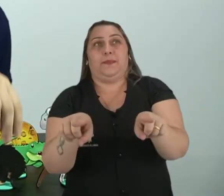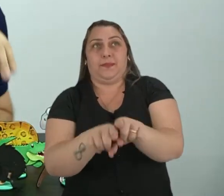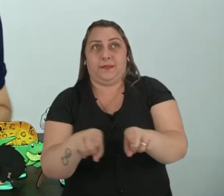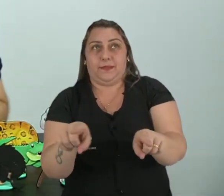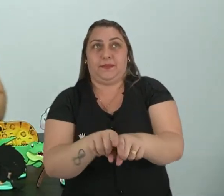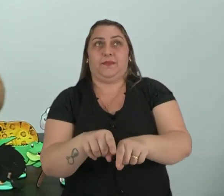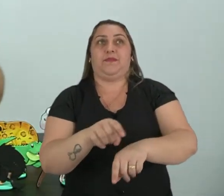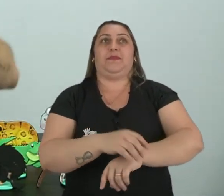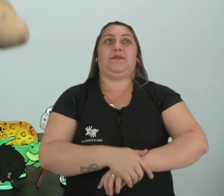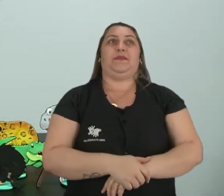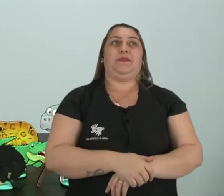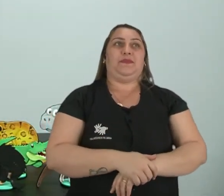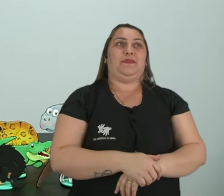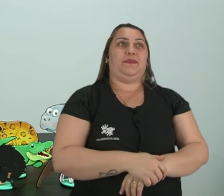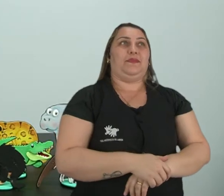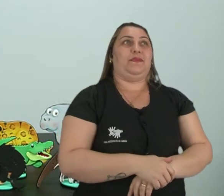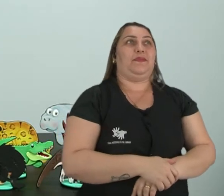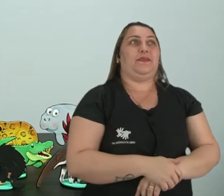Terrestre também.